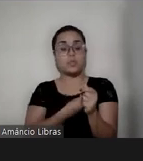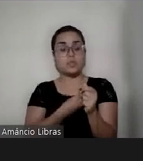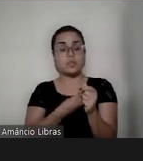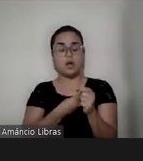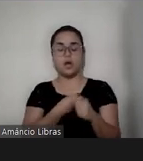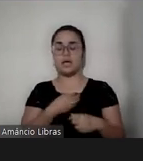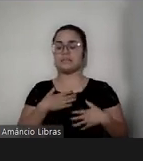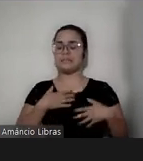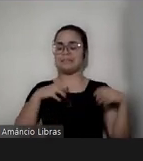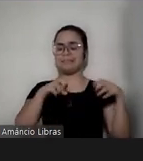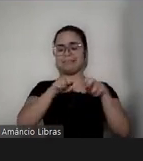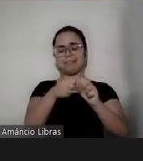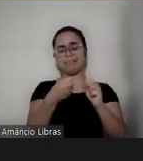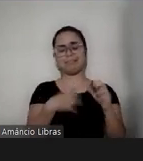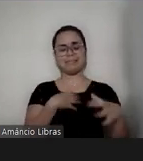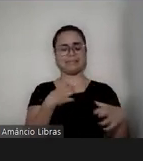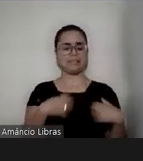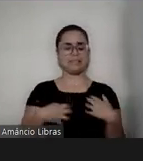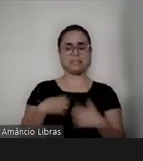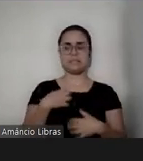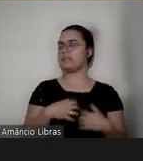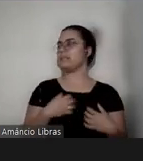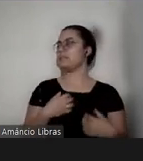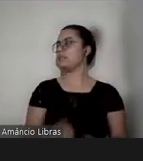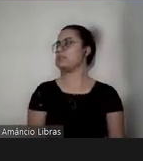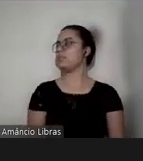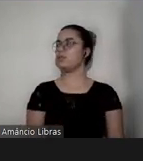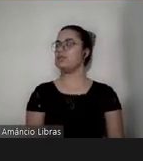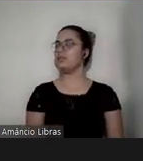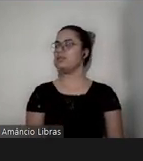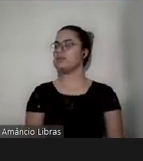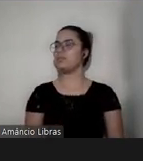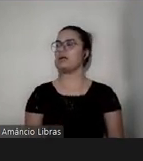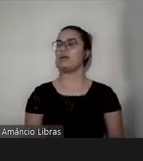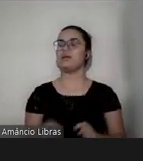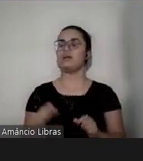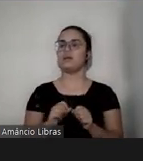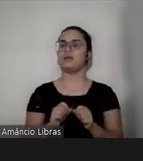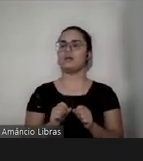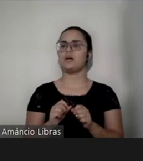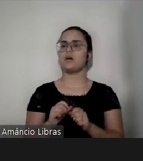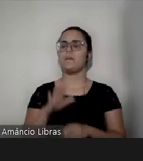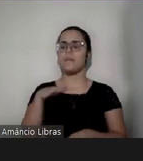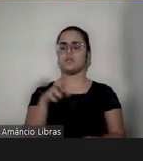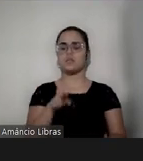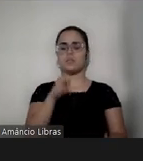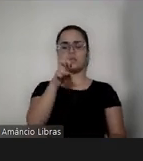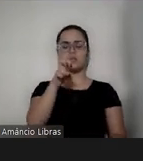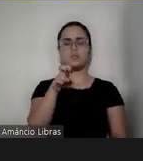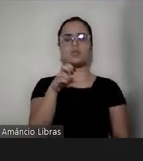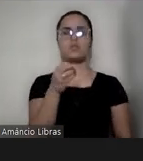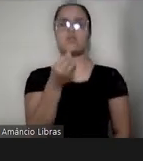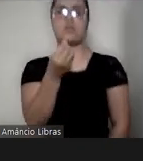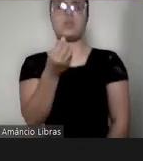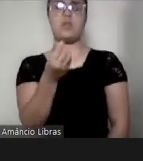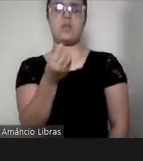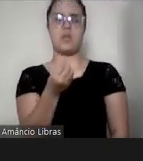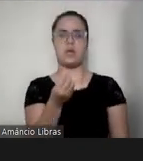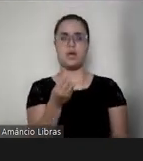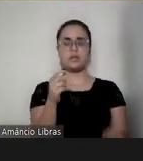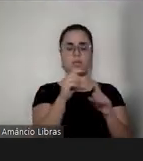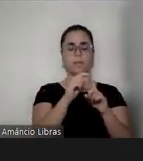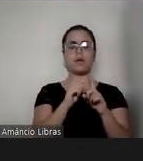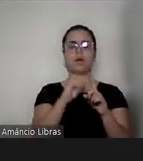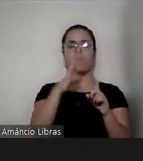foi modificada e com, em torno de cinco meses, quatro a cinco meses, eu fiz um